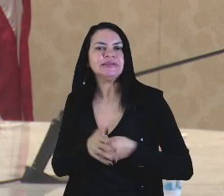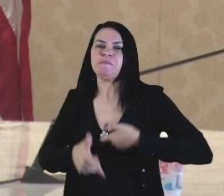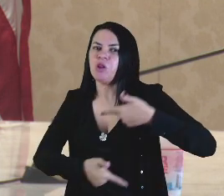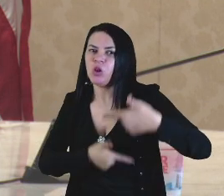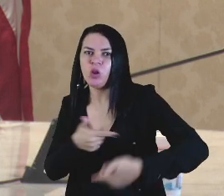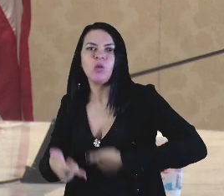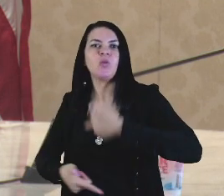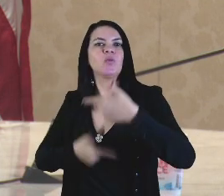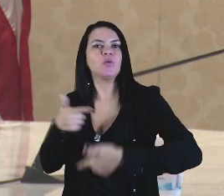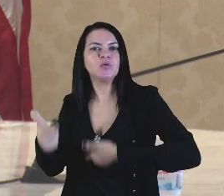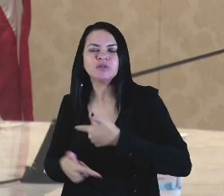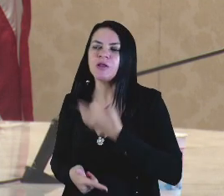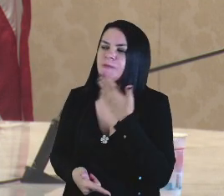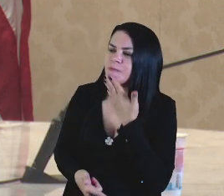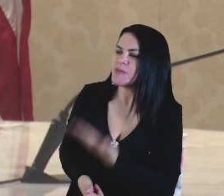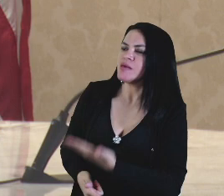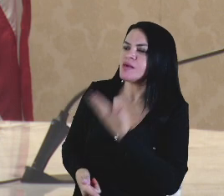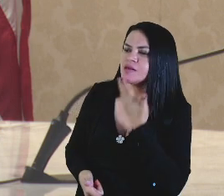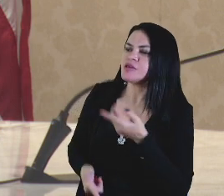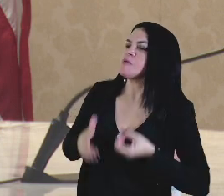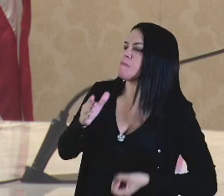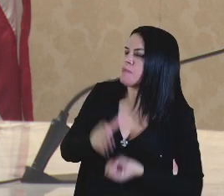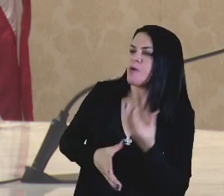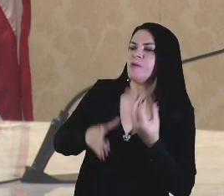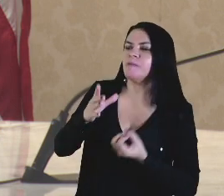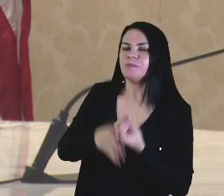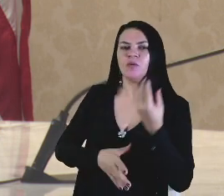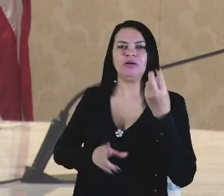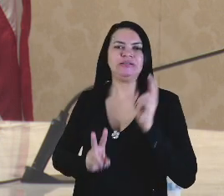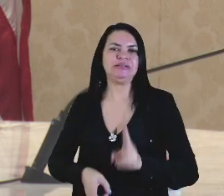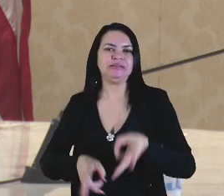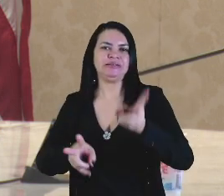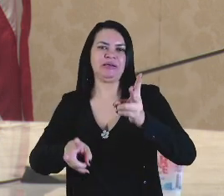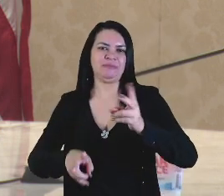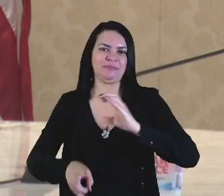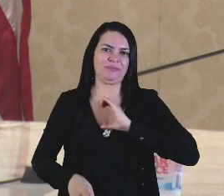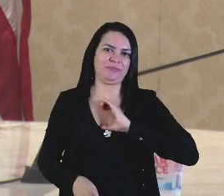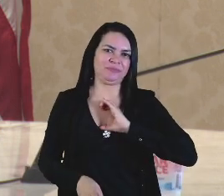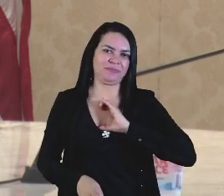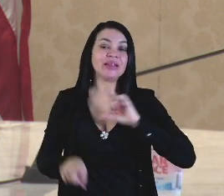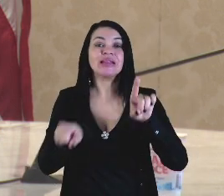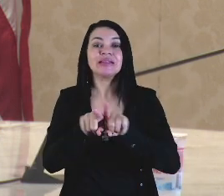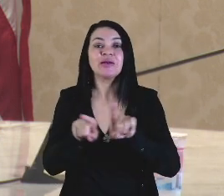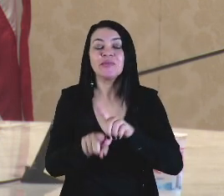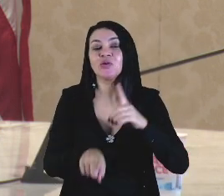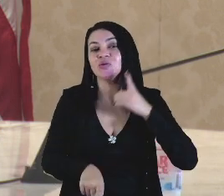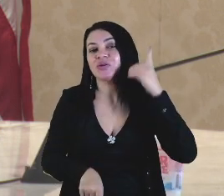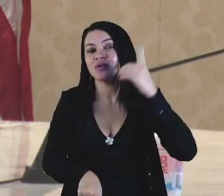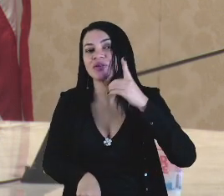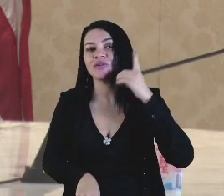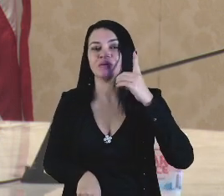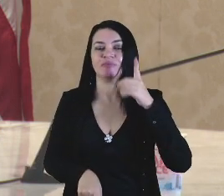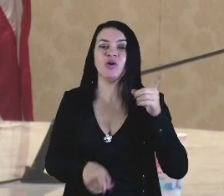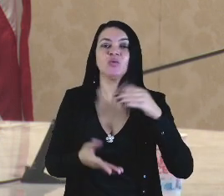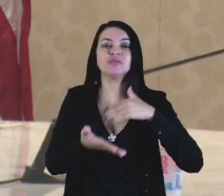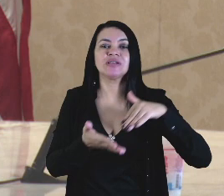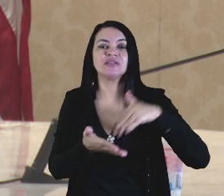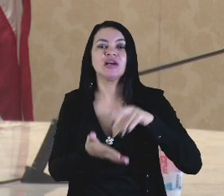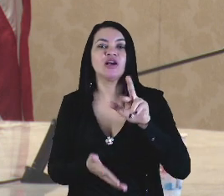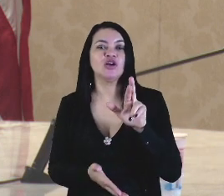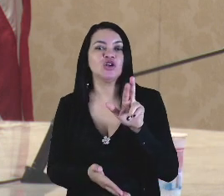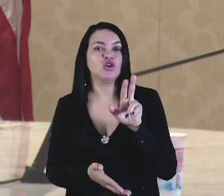lutando para que esses pleitos aconteçam, assim como também o deputado e secretário Rubem Júnior, que,